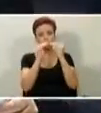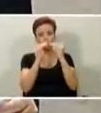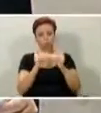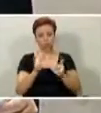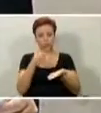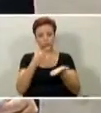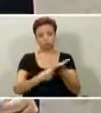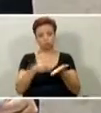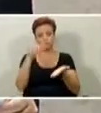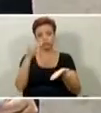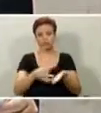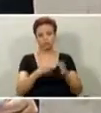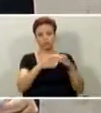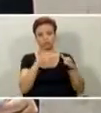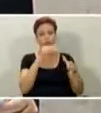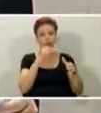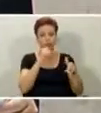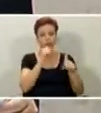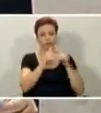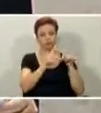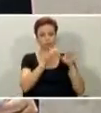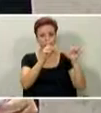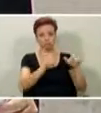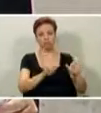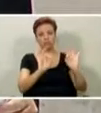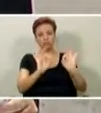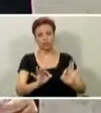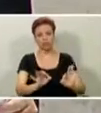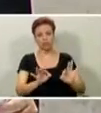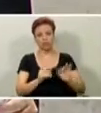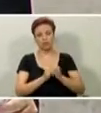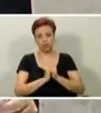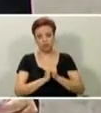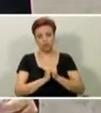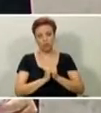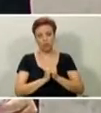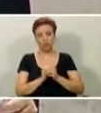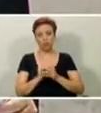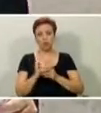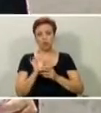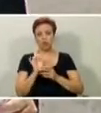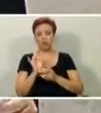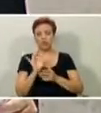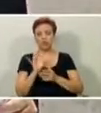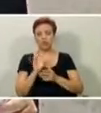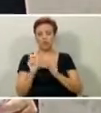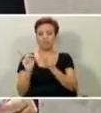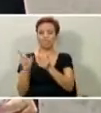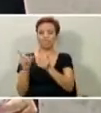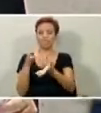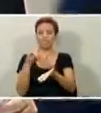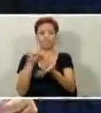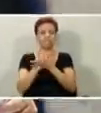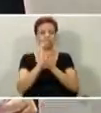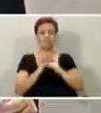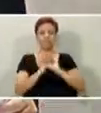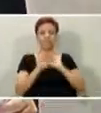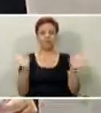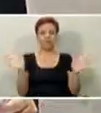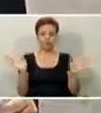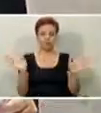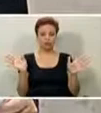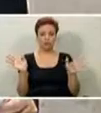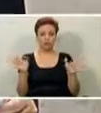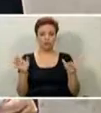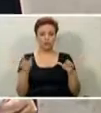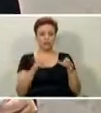de dar uma destinação a eles. E a gente não simplesmente autorize aqui uma venda das ações de